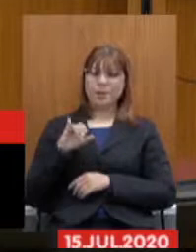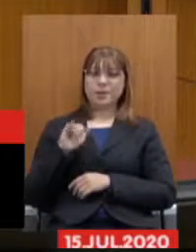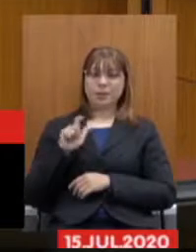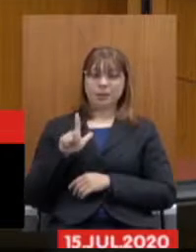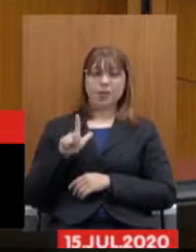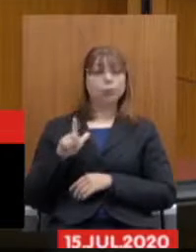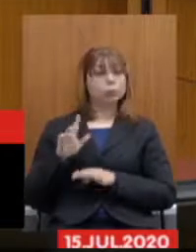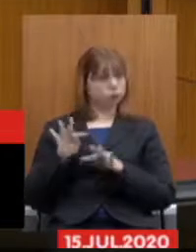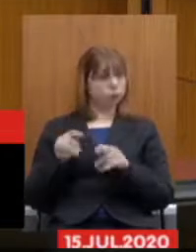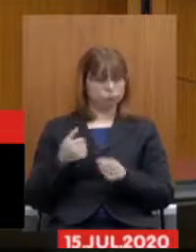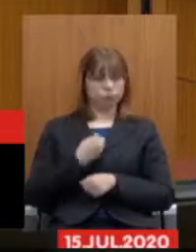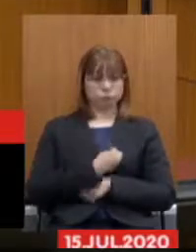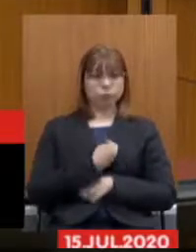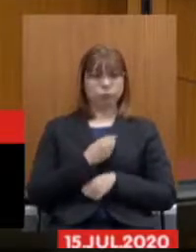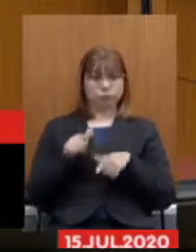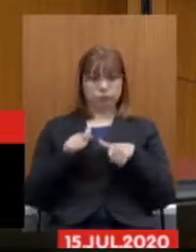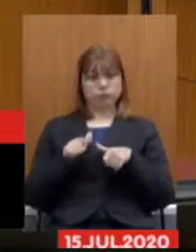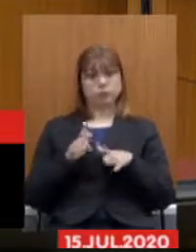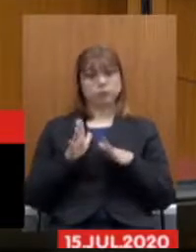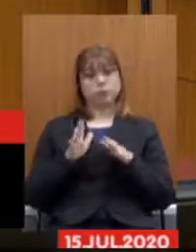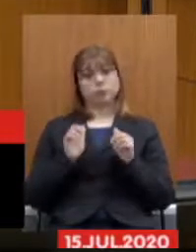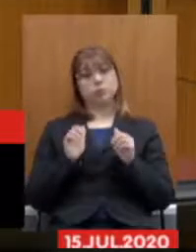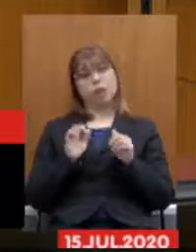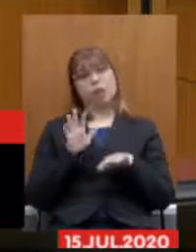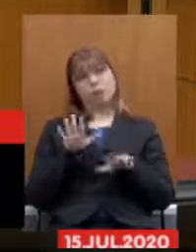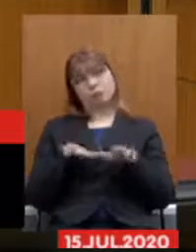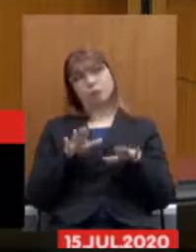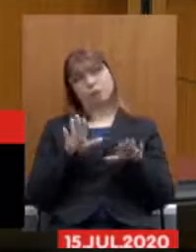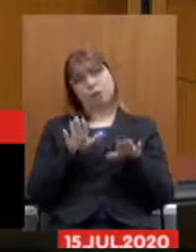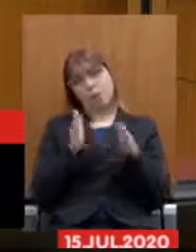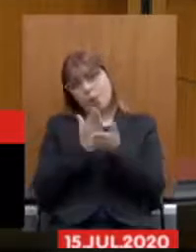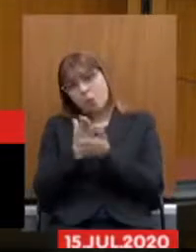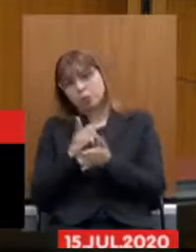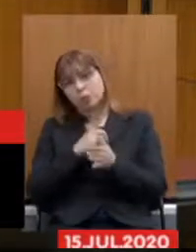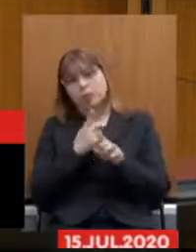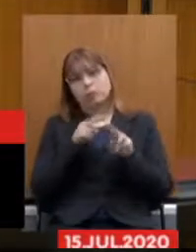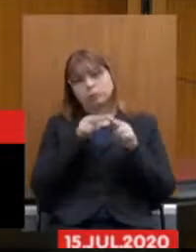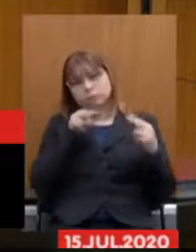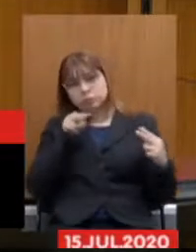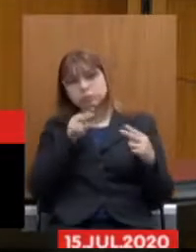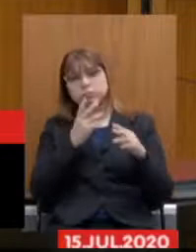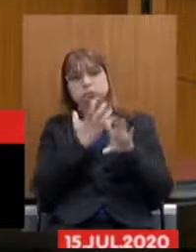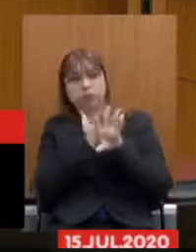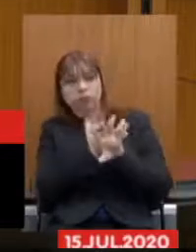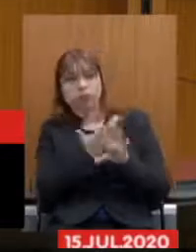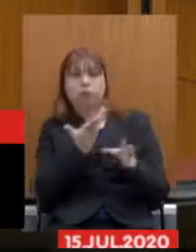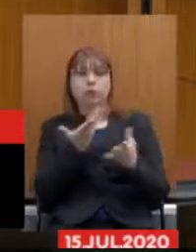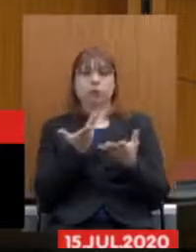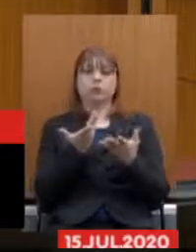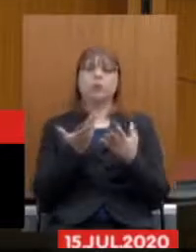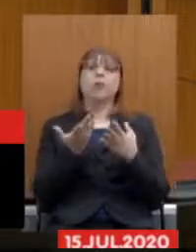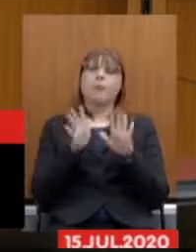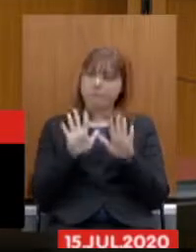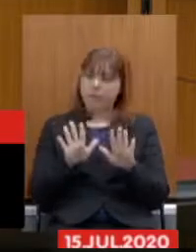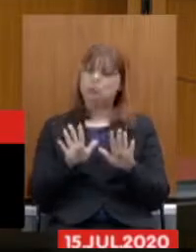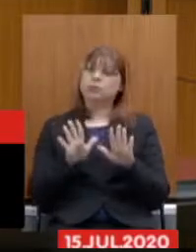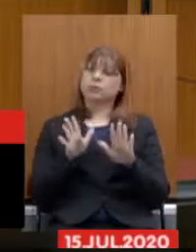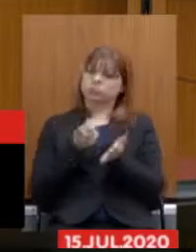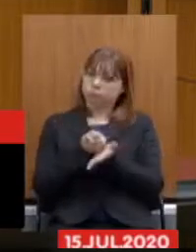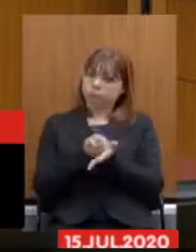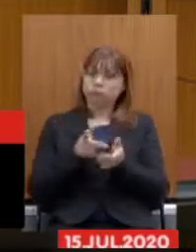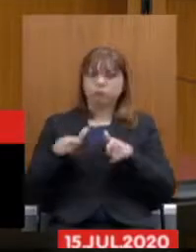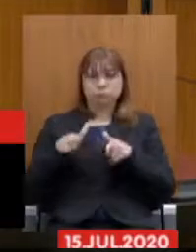trabalhando, mesmo que de forma remota. Serviço da Junta Comercial, ele tem sido prestado à população, à